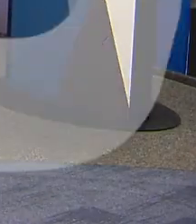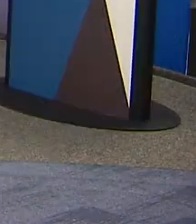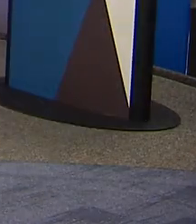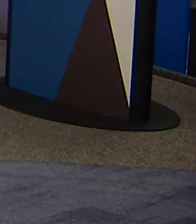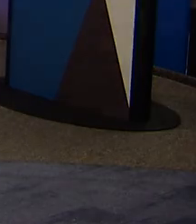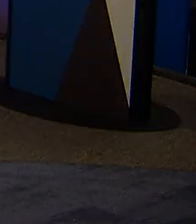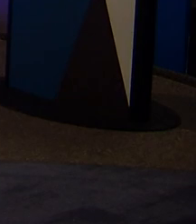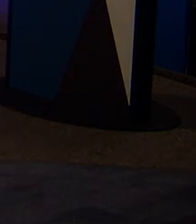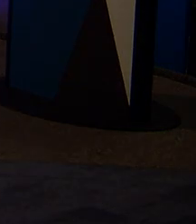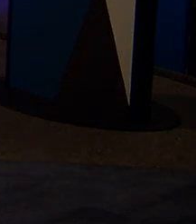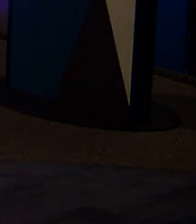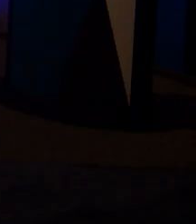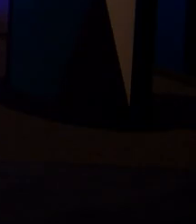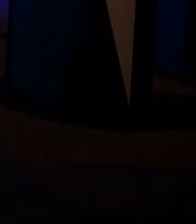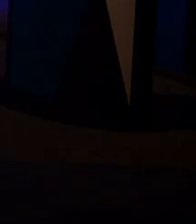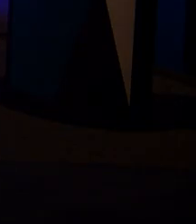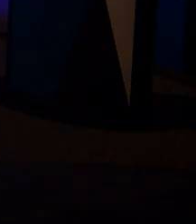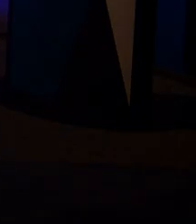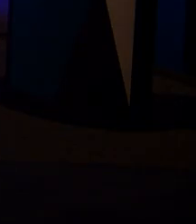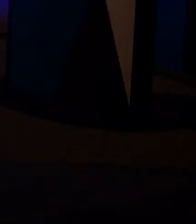Tchau Tchau